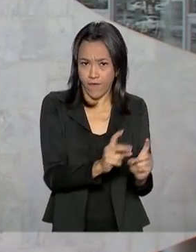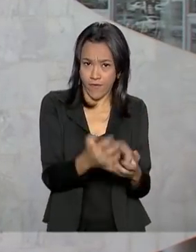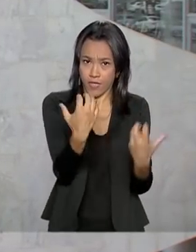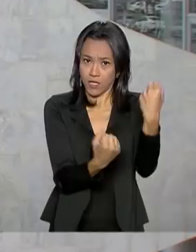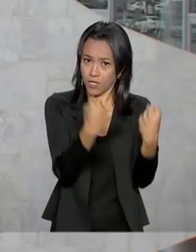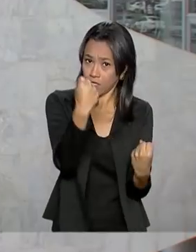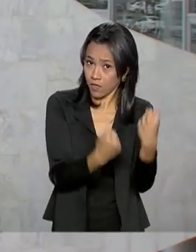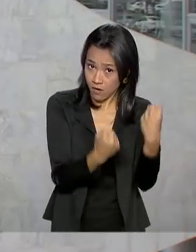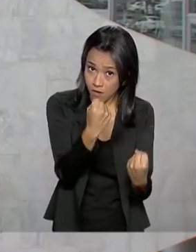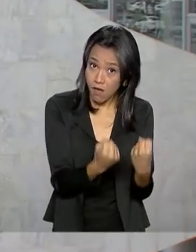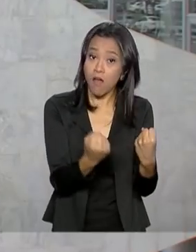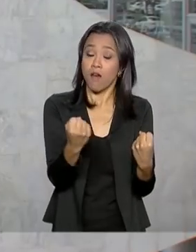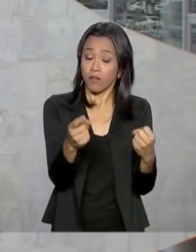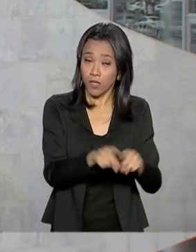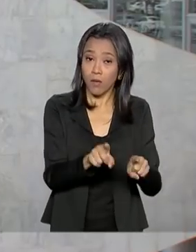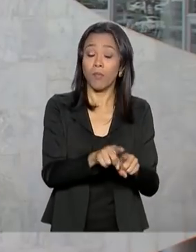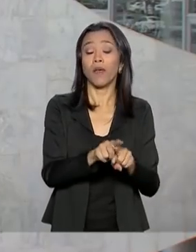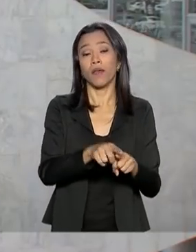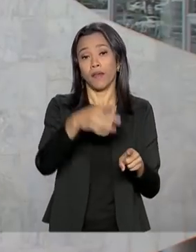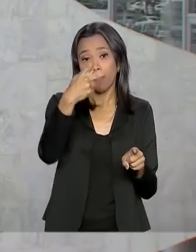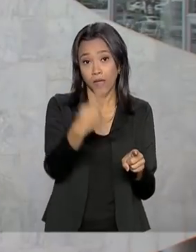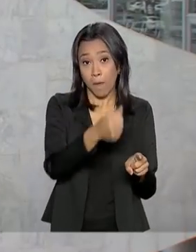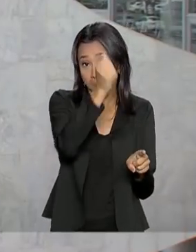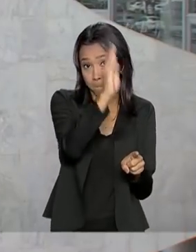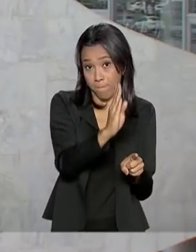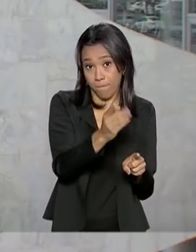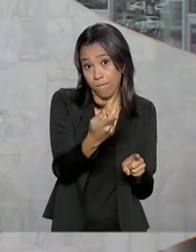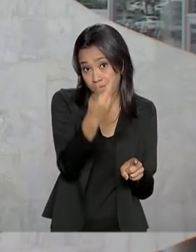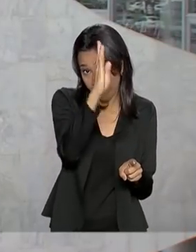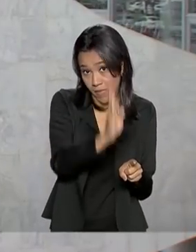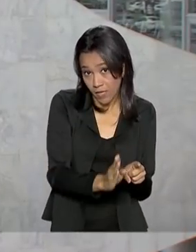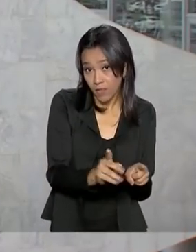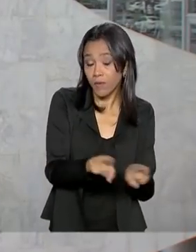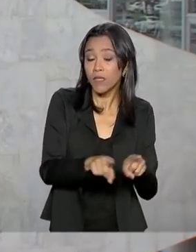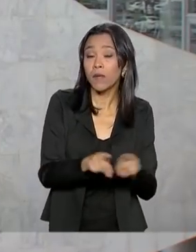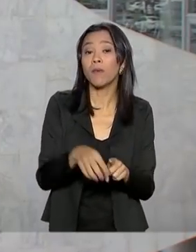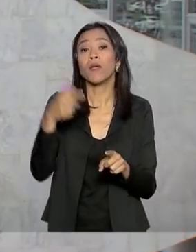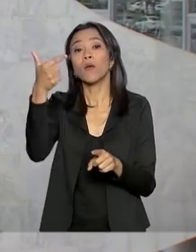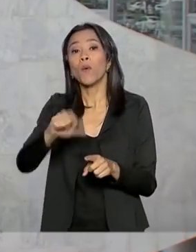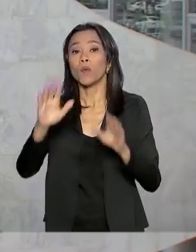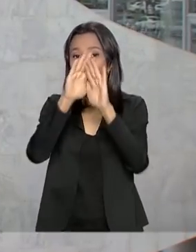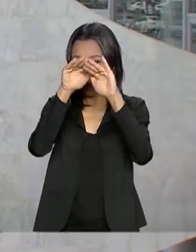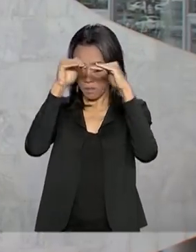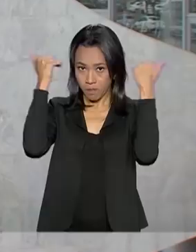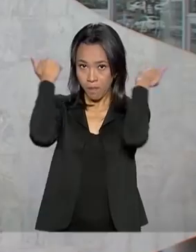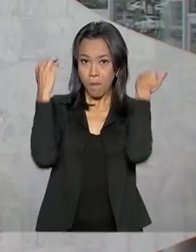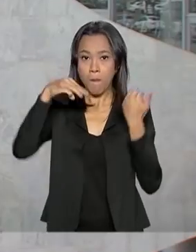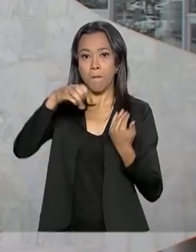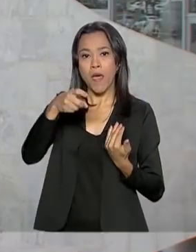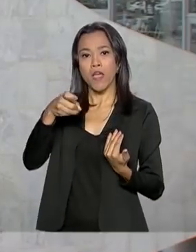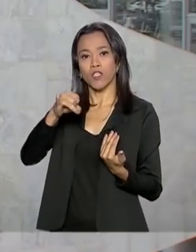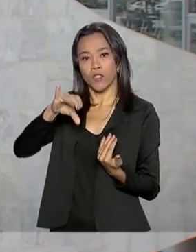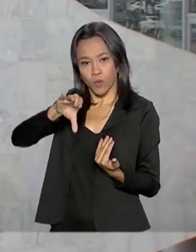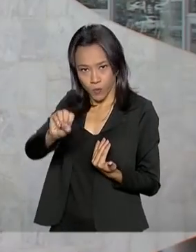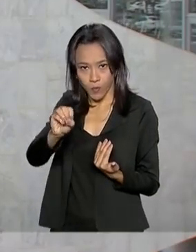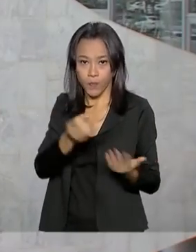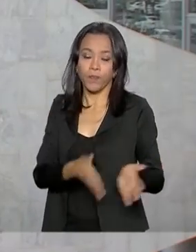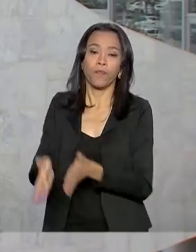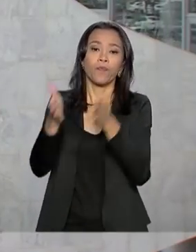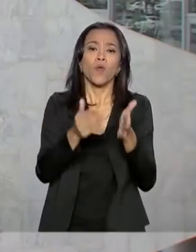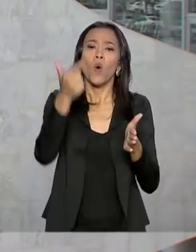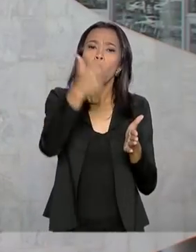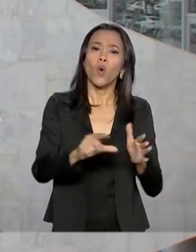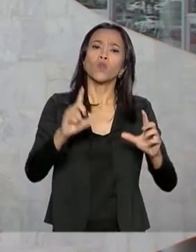veículos comerciais leves entre Brasil e México. Outra meta aí que já foi cumprida pelo governo é a